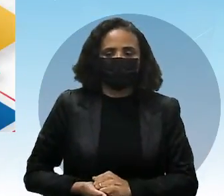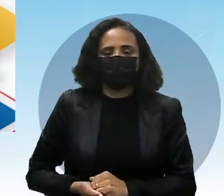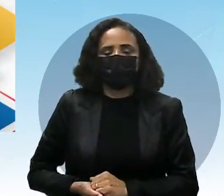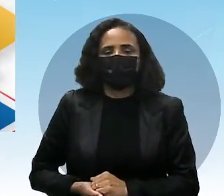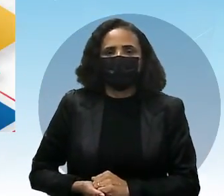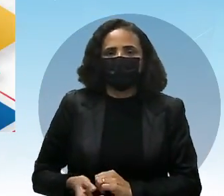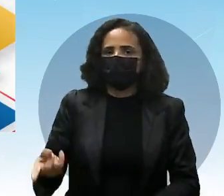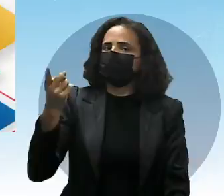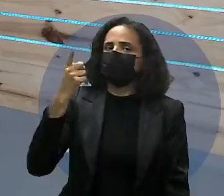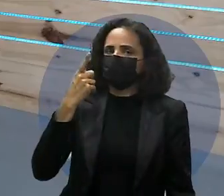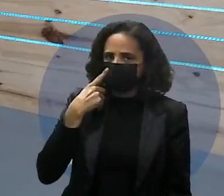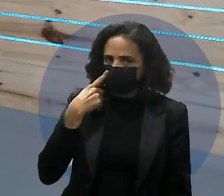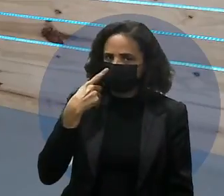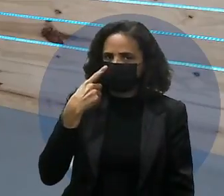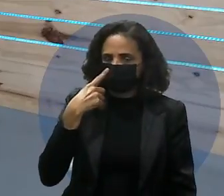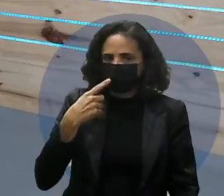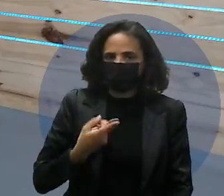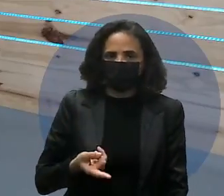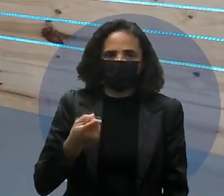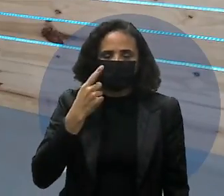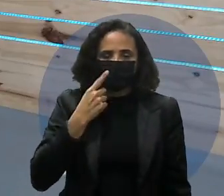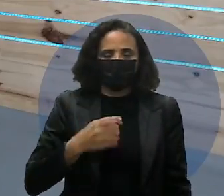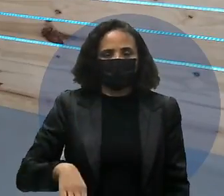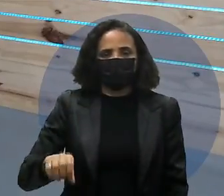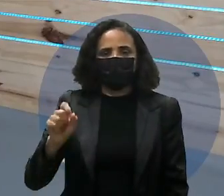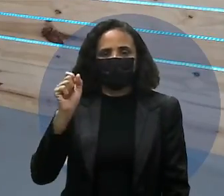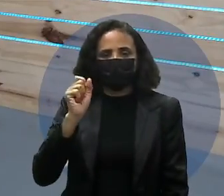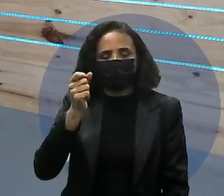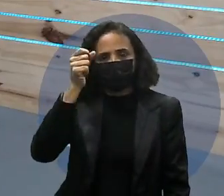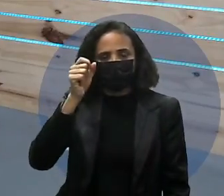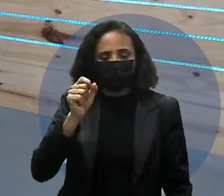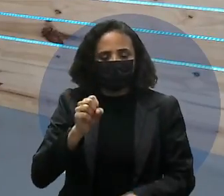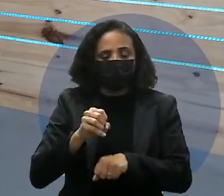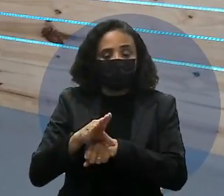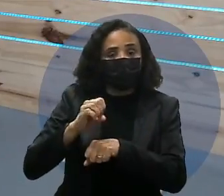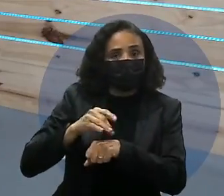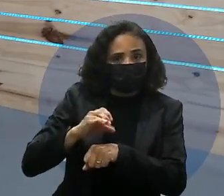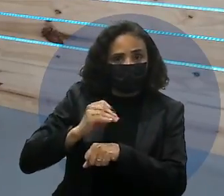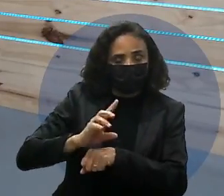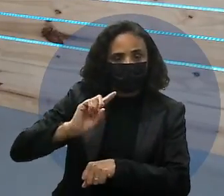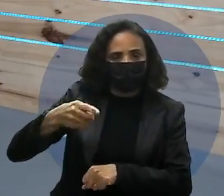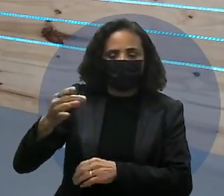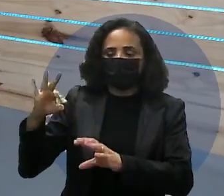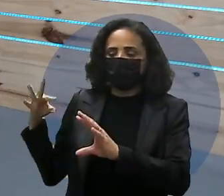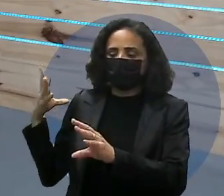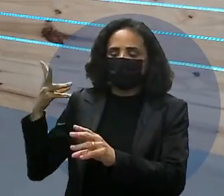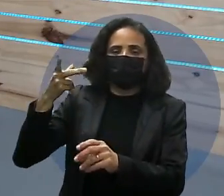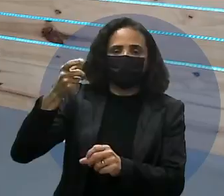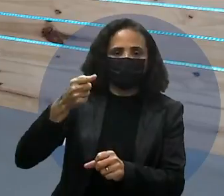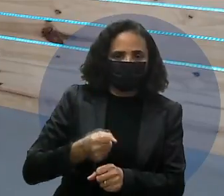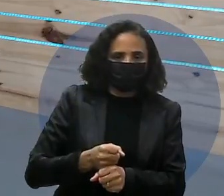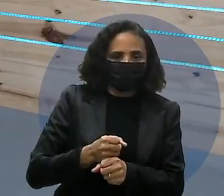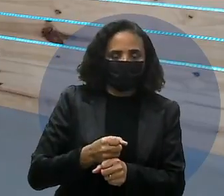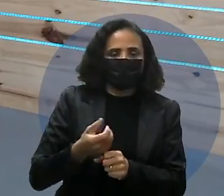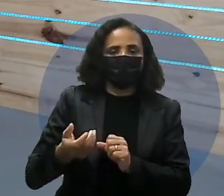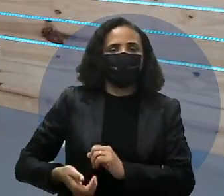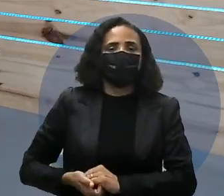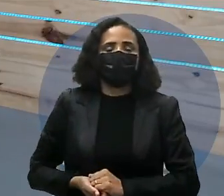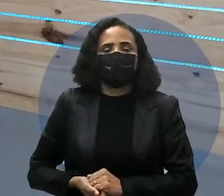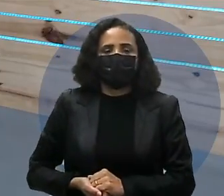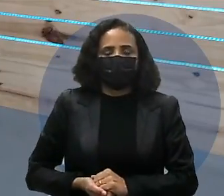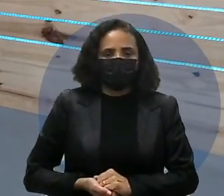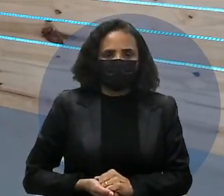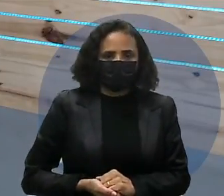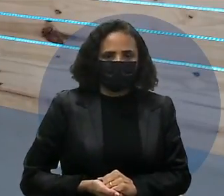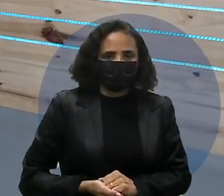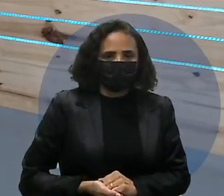Preste atenção Fique atento às dicas E veja nossas aulas See you The next